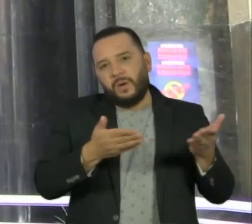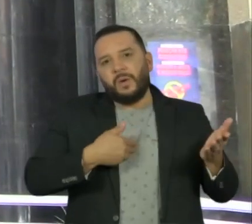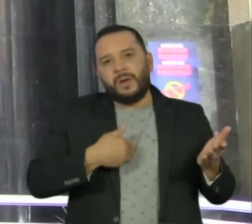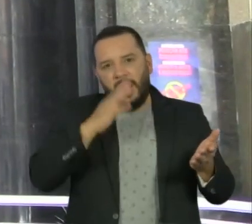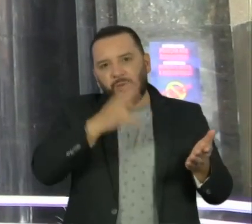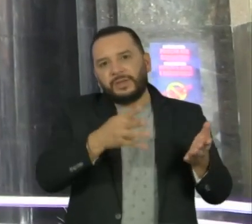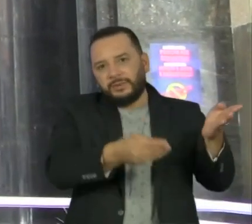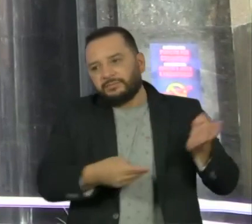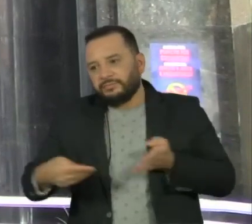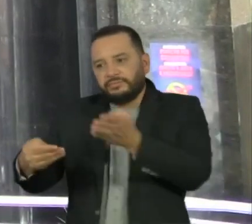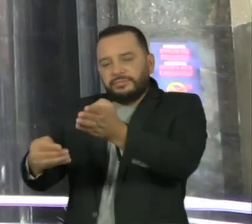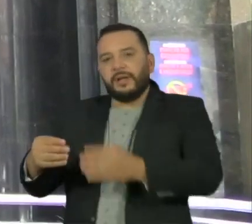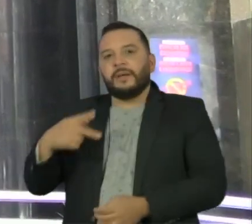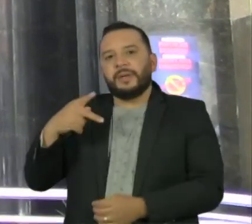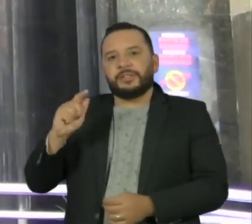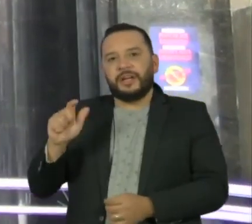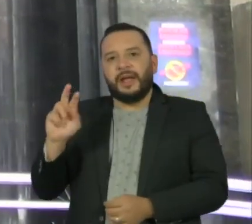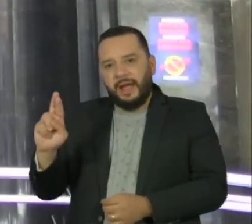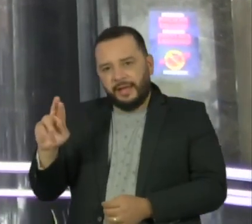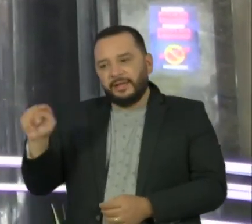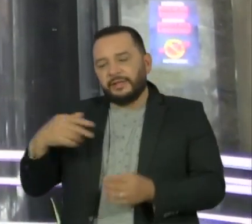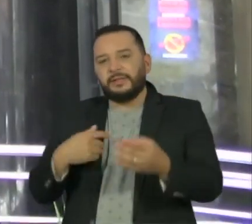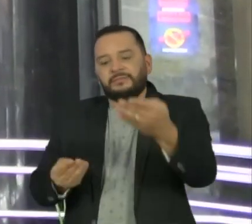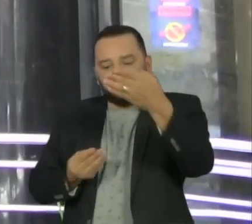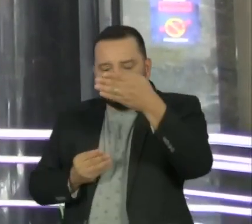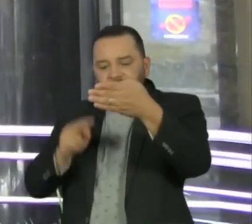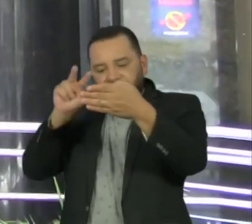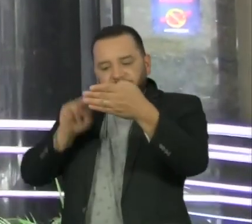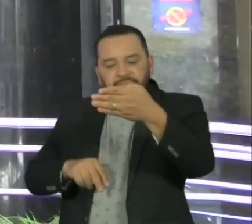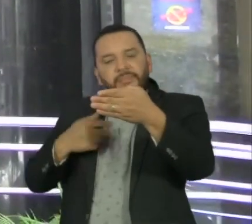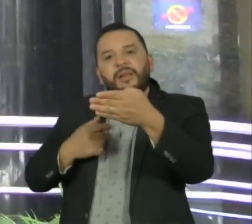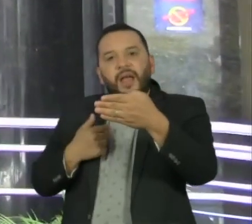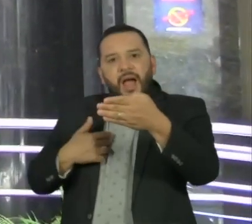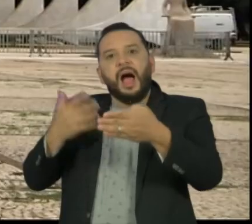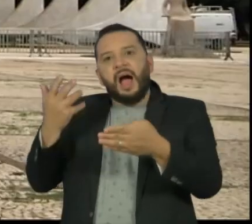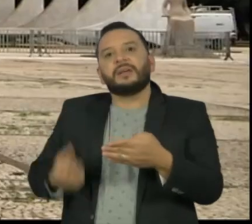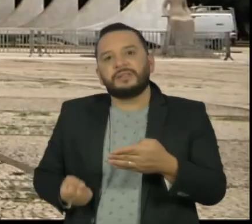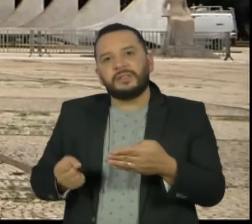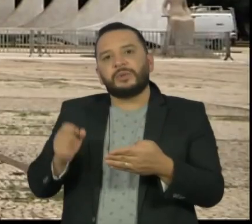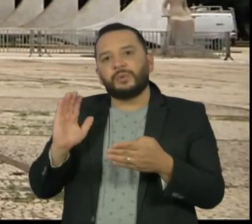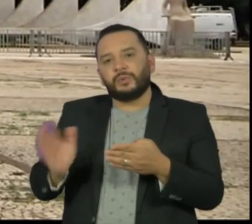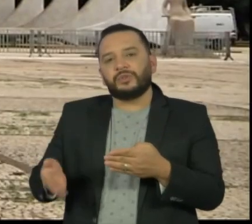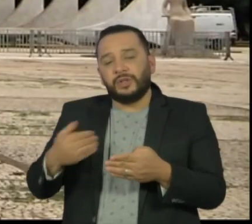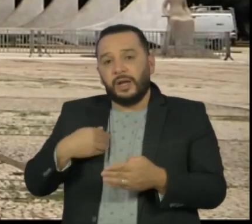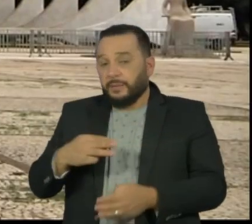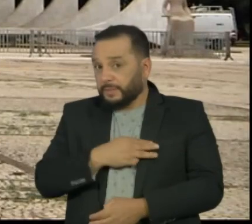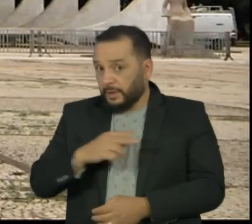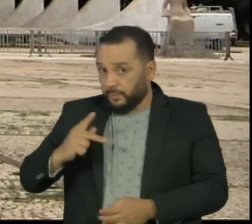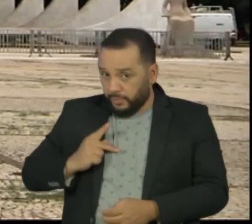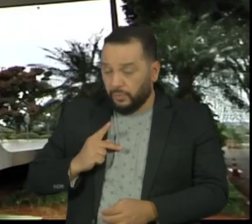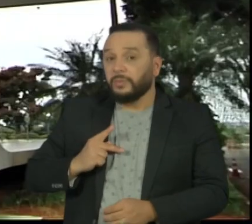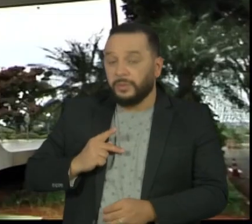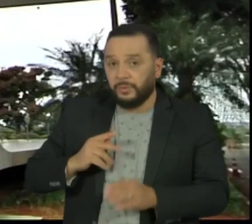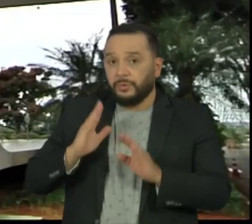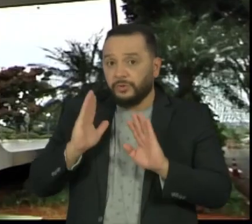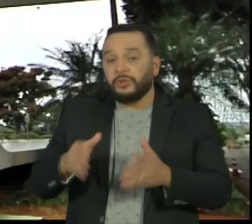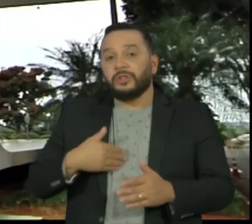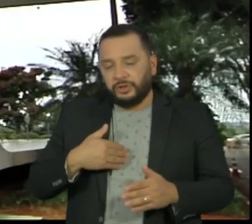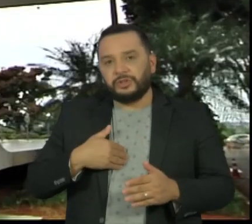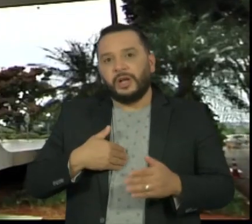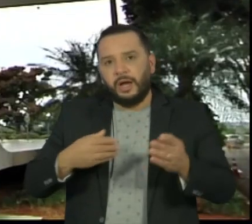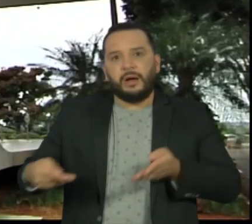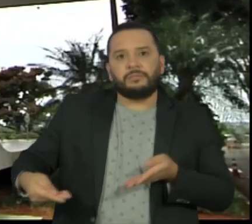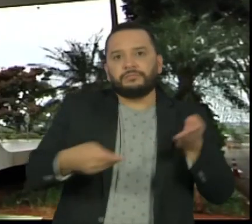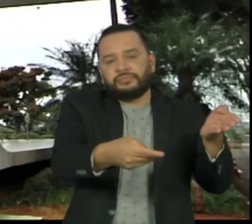segunda-feira, recebeu o inquérito considerado concluído pela promotoria. O Ministério Público recorreu ao Supremo Tribunal